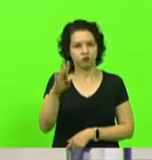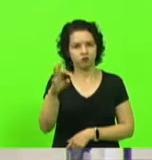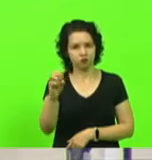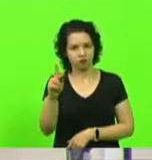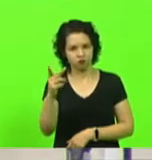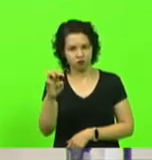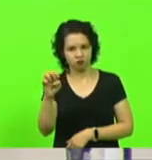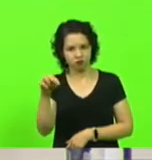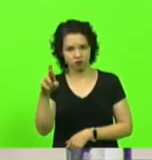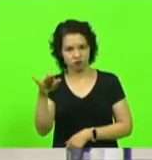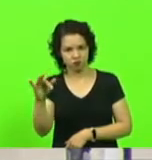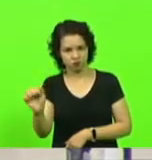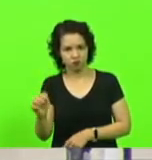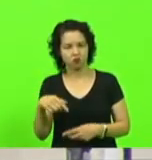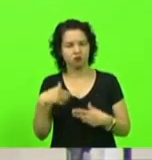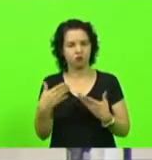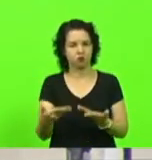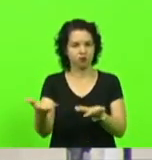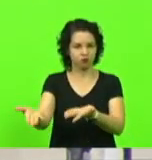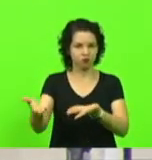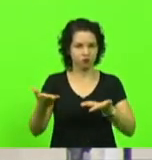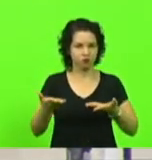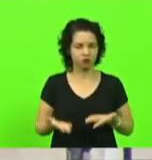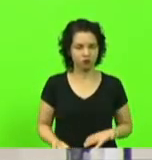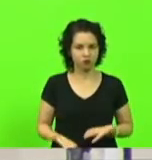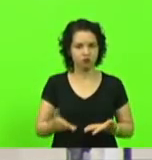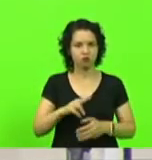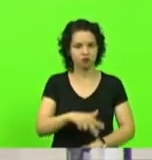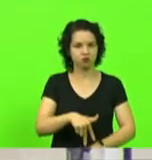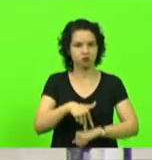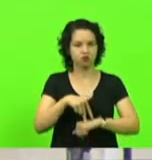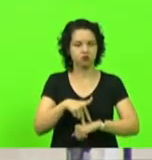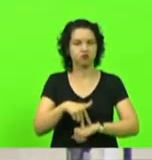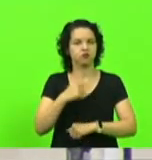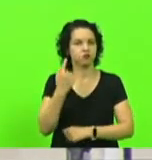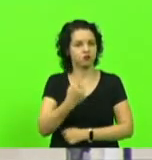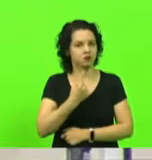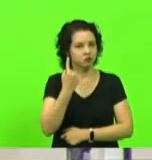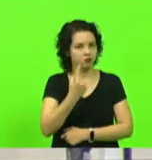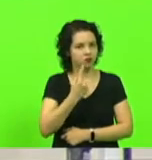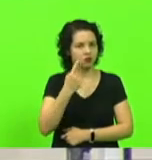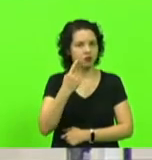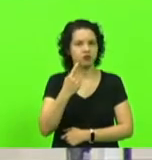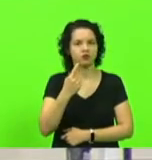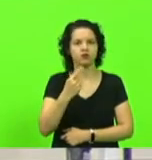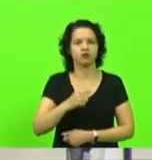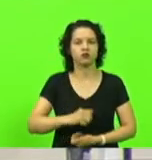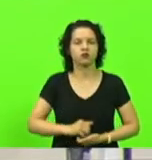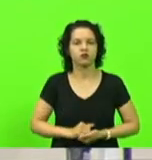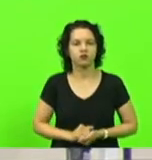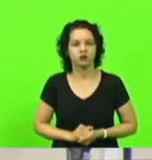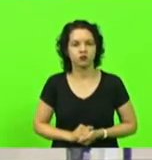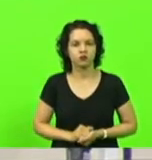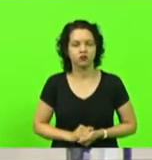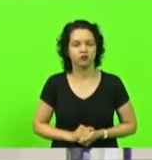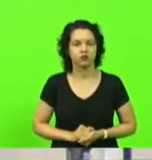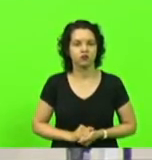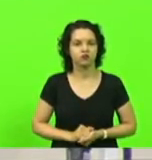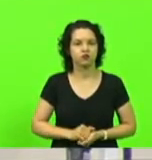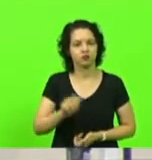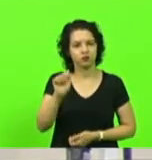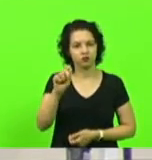para fazer uso da palavra a excelentíssima senhora deputada Ana de Luca, Ada de Luca,